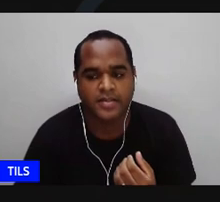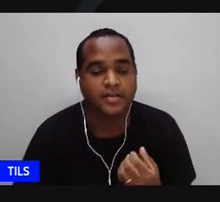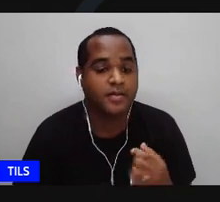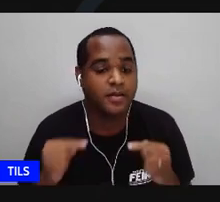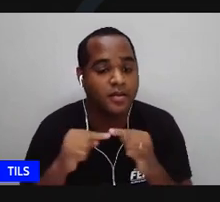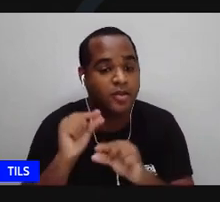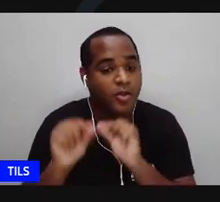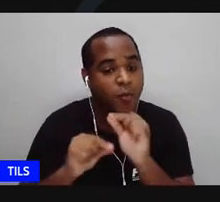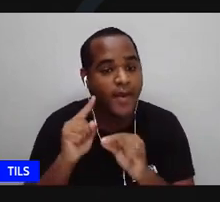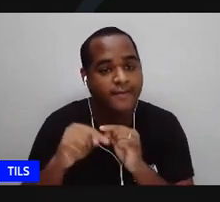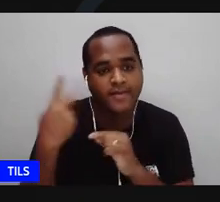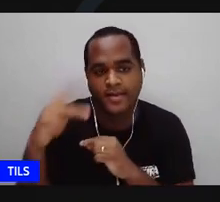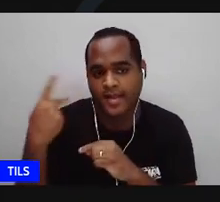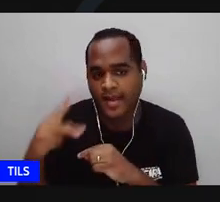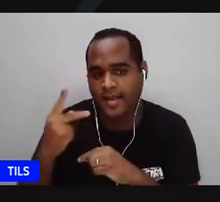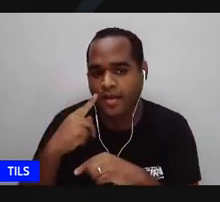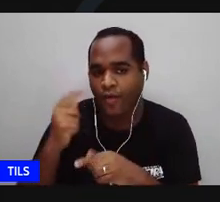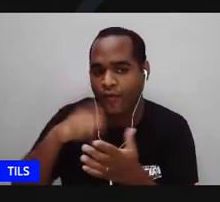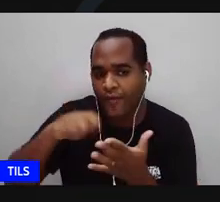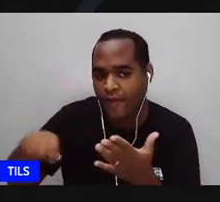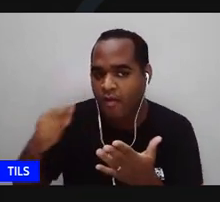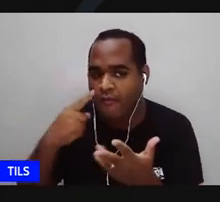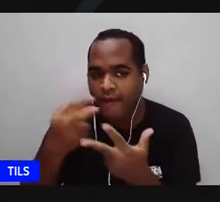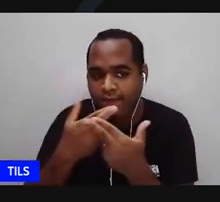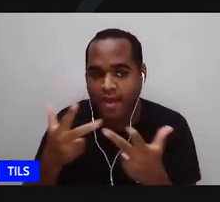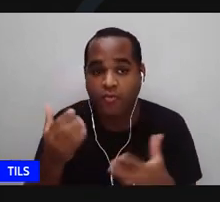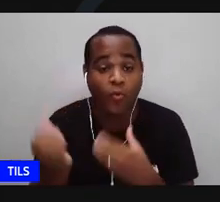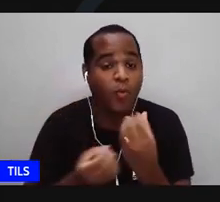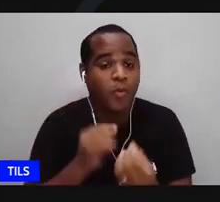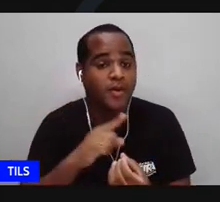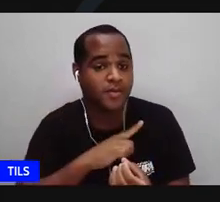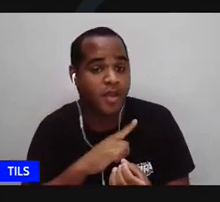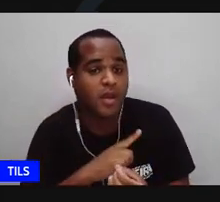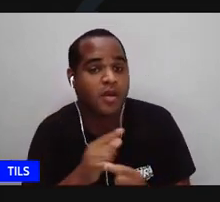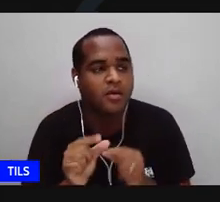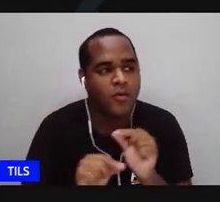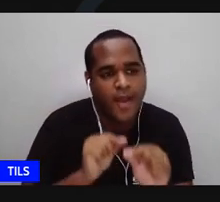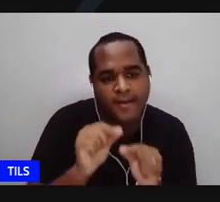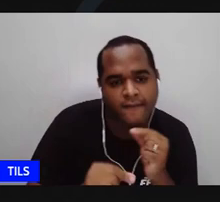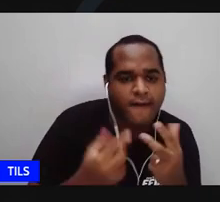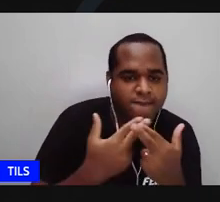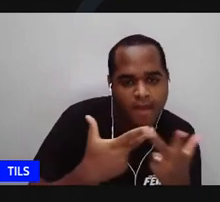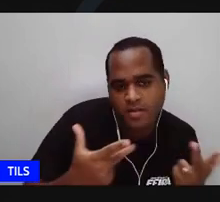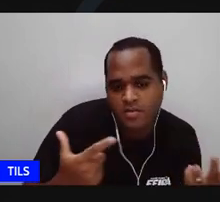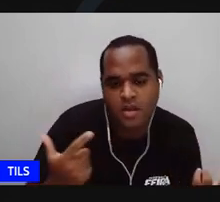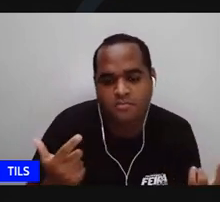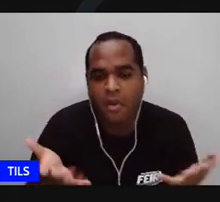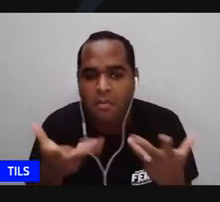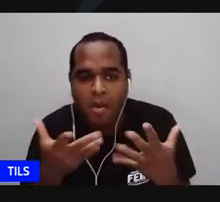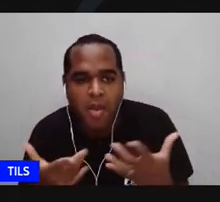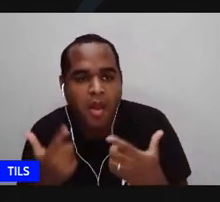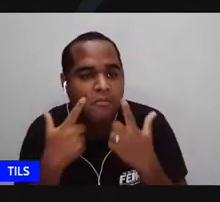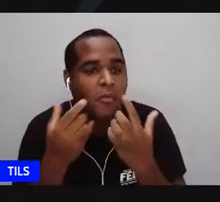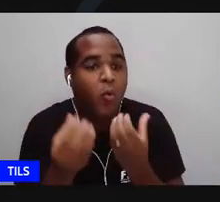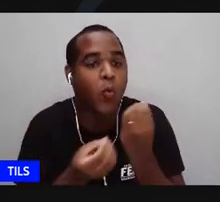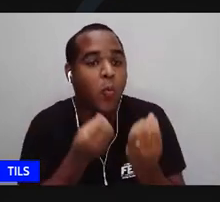outra grande obra que ela tem de fome de fome ela sabia falar muito bem e essa